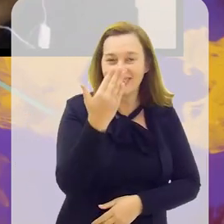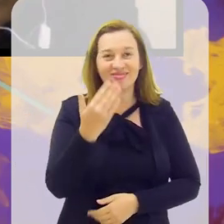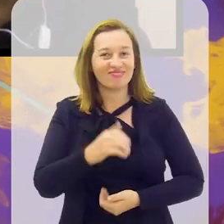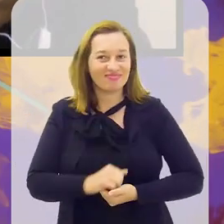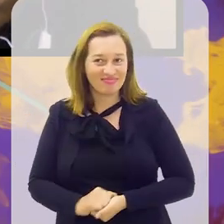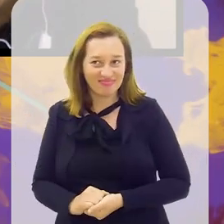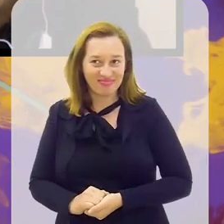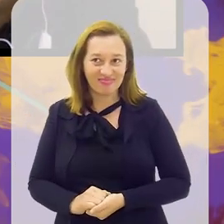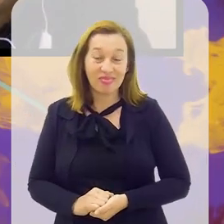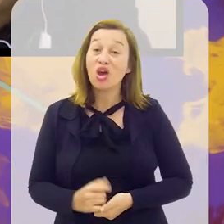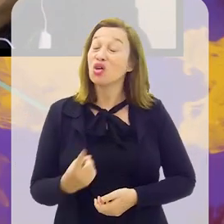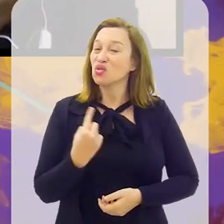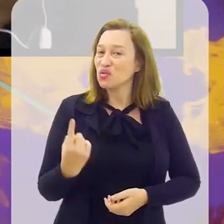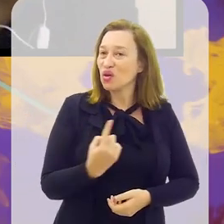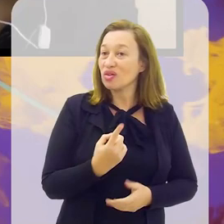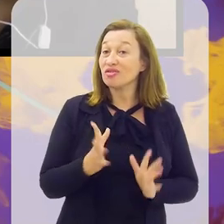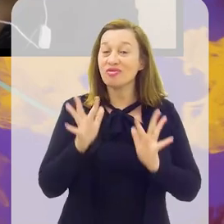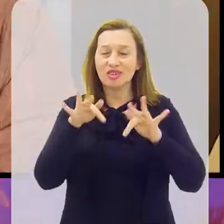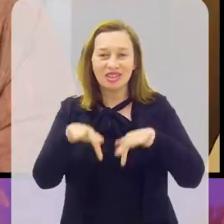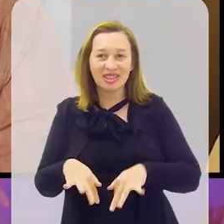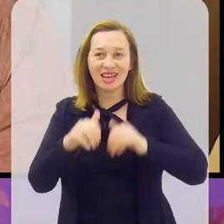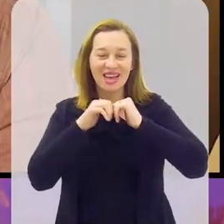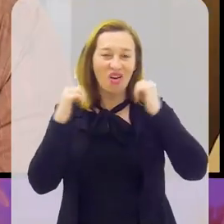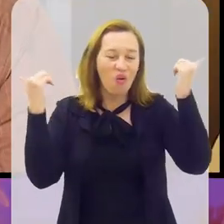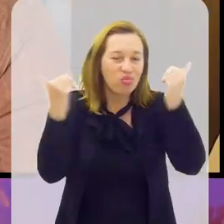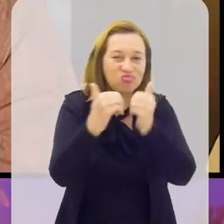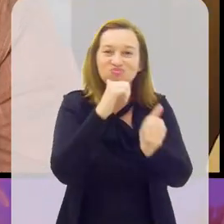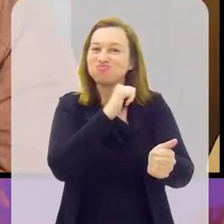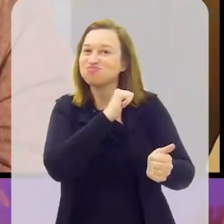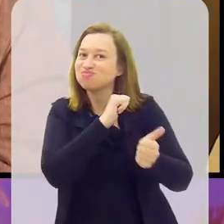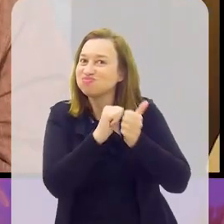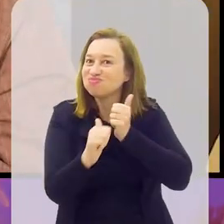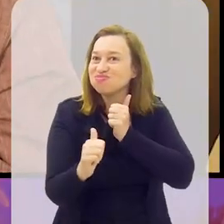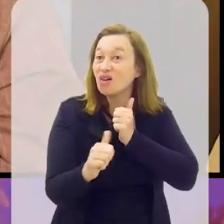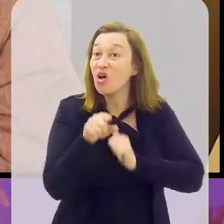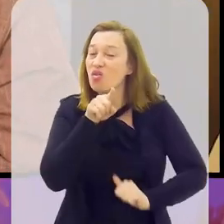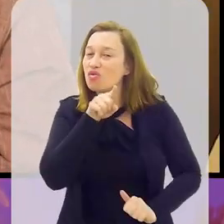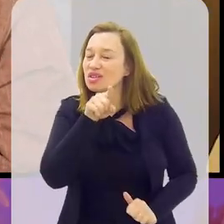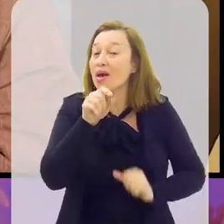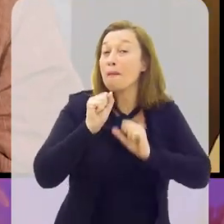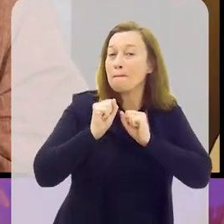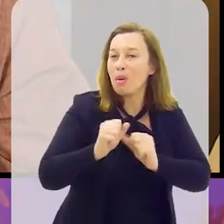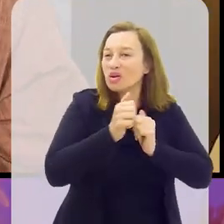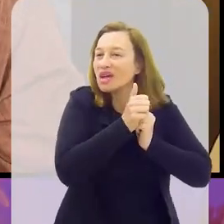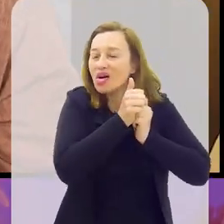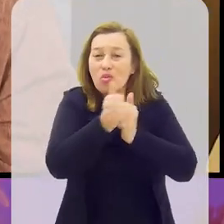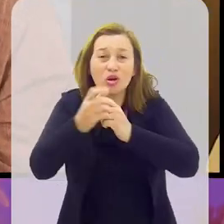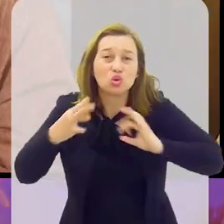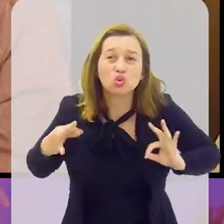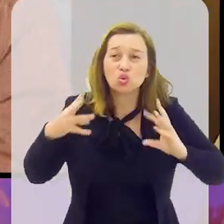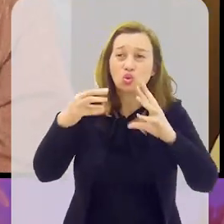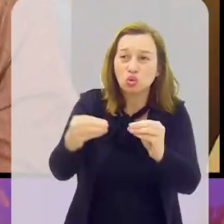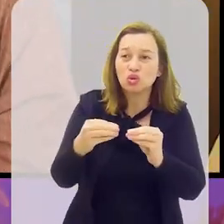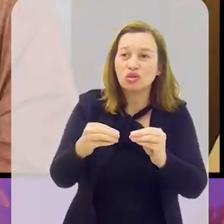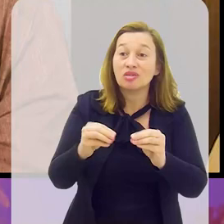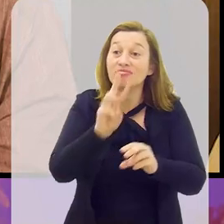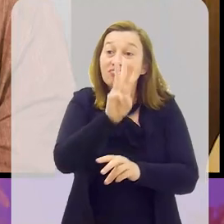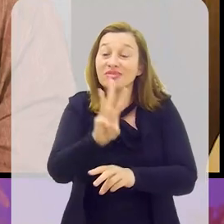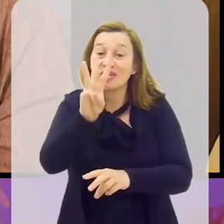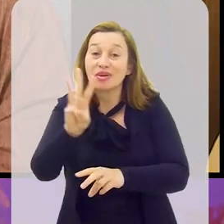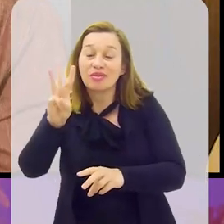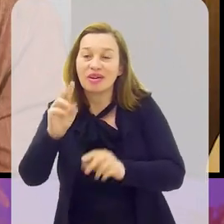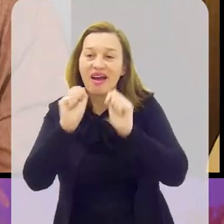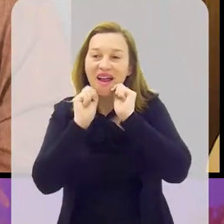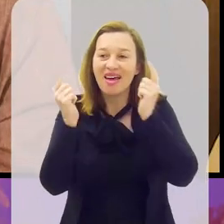Eu que agradeço. Muito obrigado. Nós estamos encerrando o Arena Esportiva, e você pode acompanhar